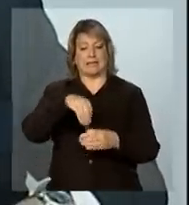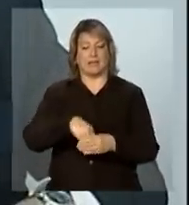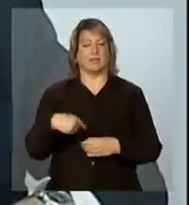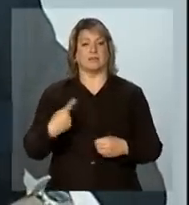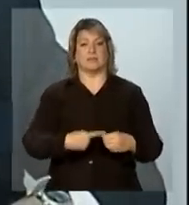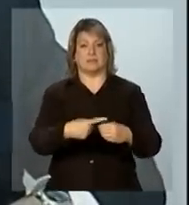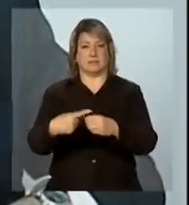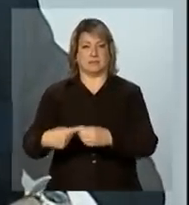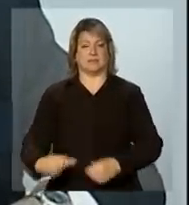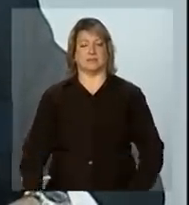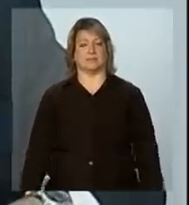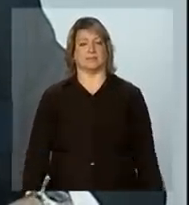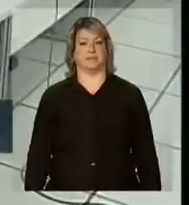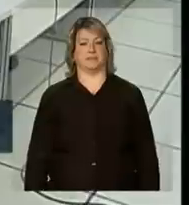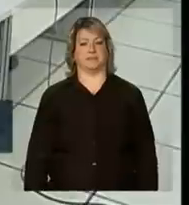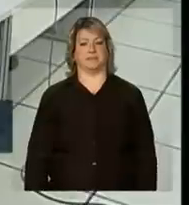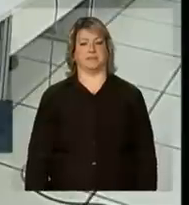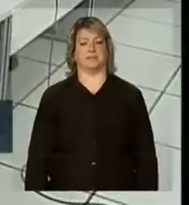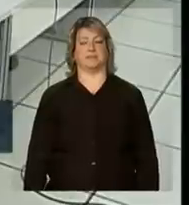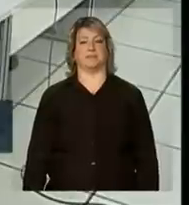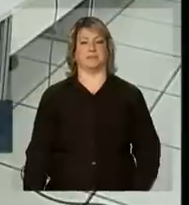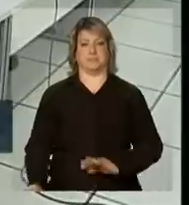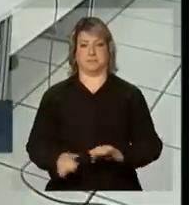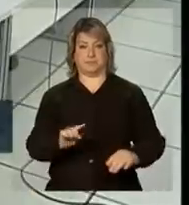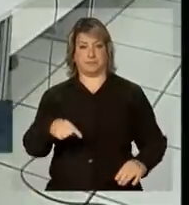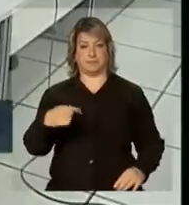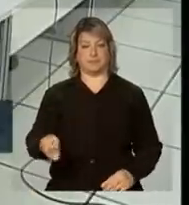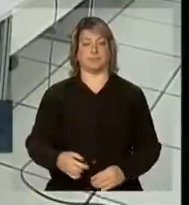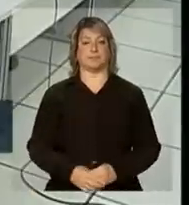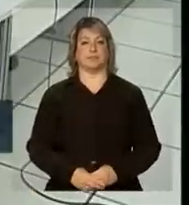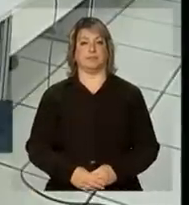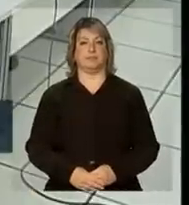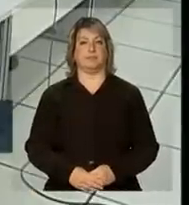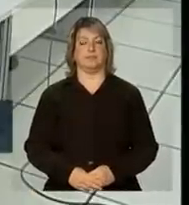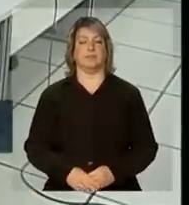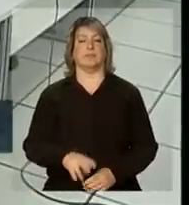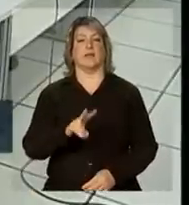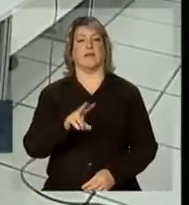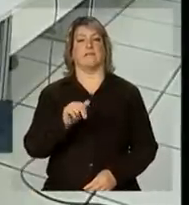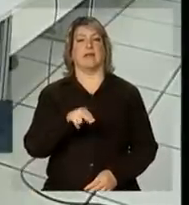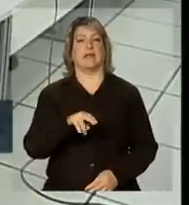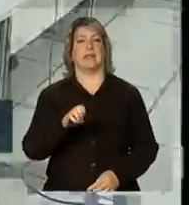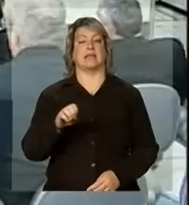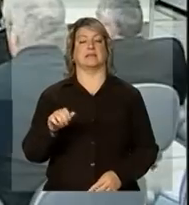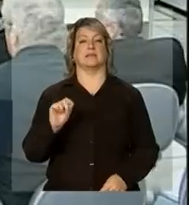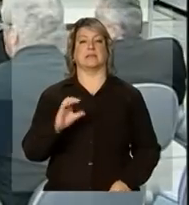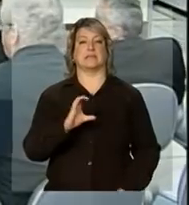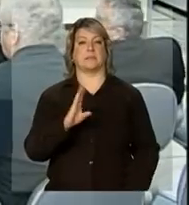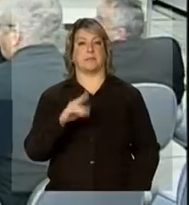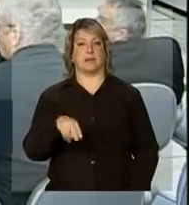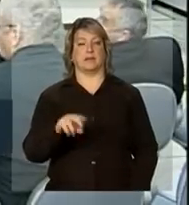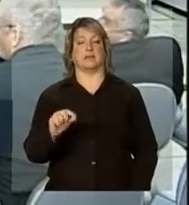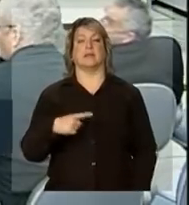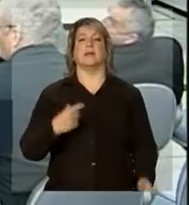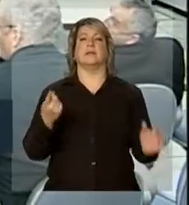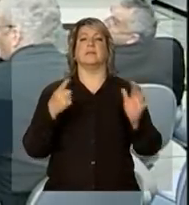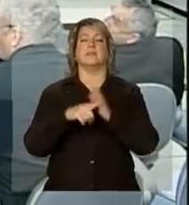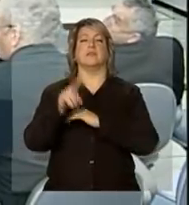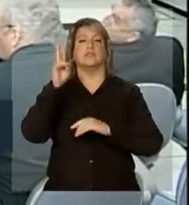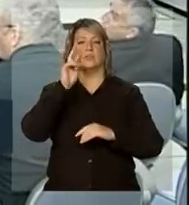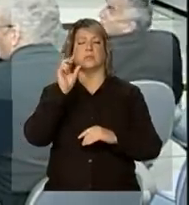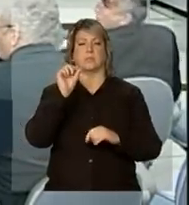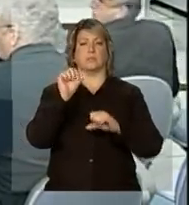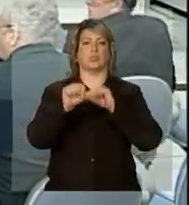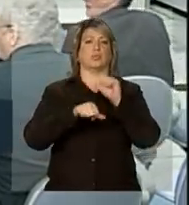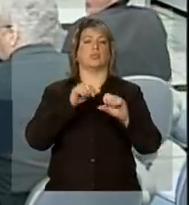cidades. Muito obrigado. Próxima. Vanessa, CBN. Sobre a questão de que vai mudar todo